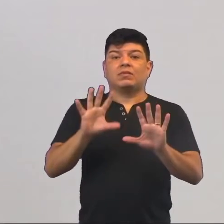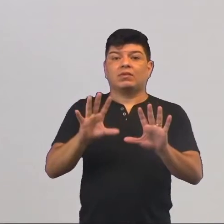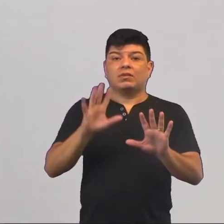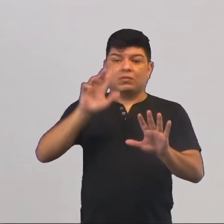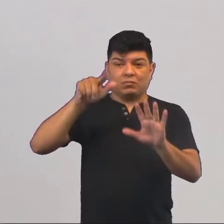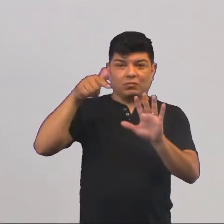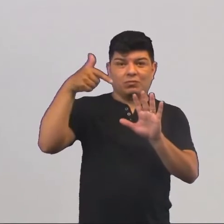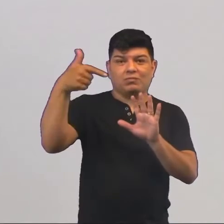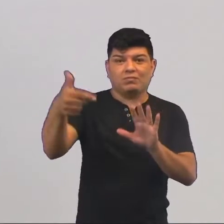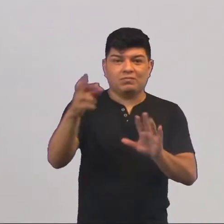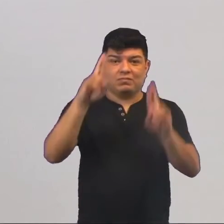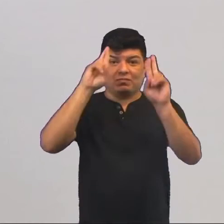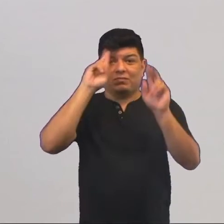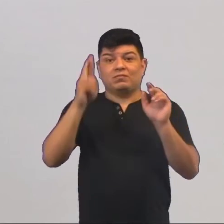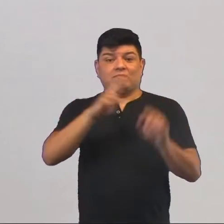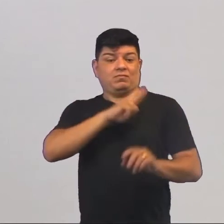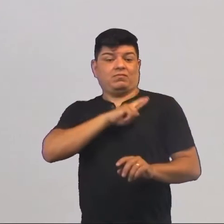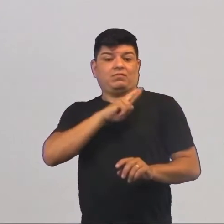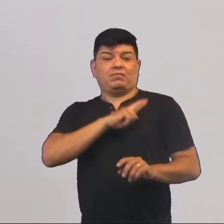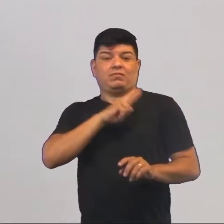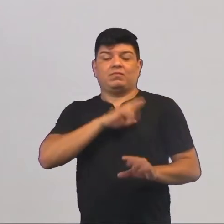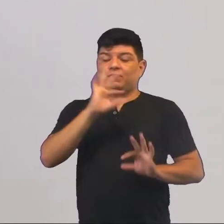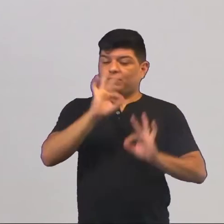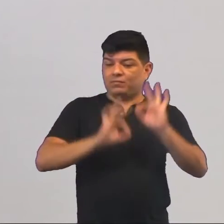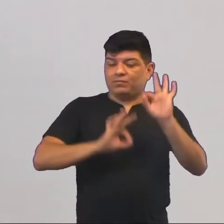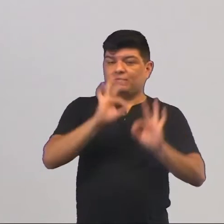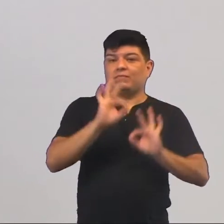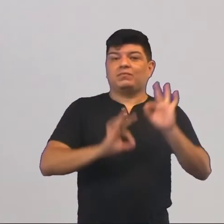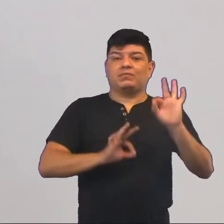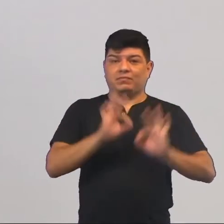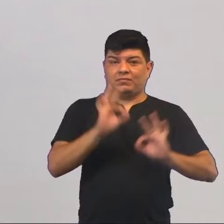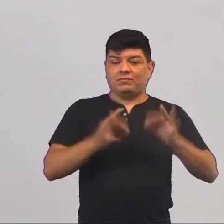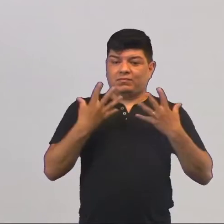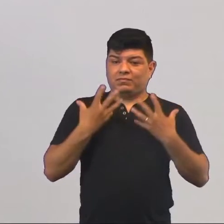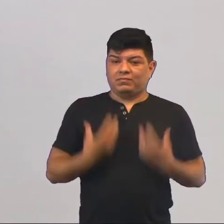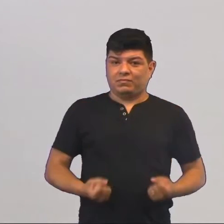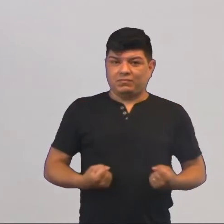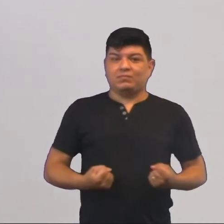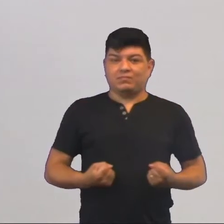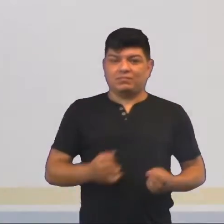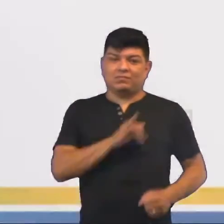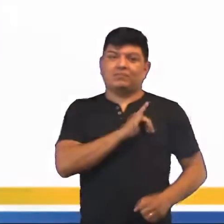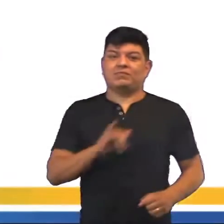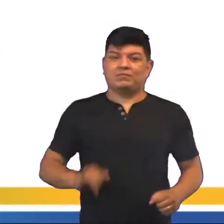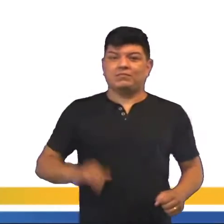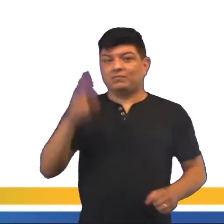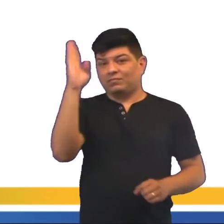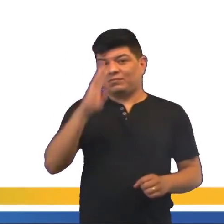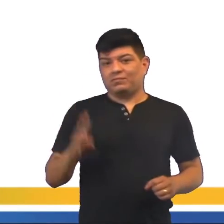por algumas pessoas, né? Que o preparariam para que ele pudesse assumir o Império do Brasil.